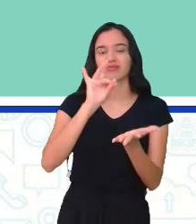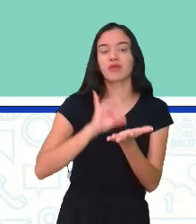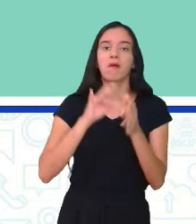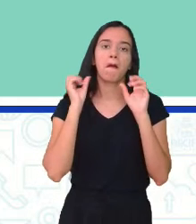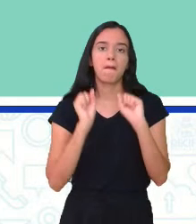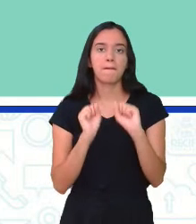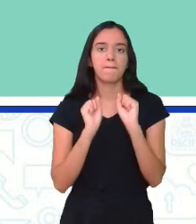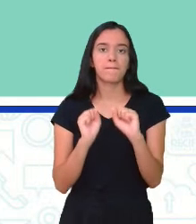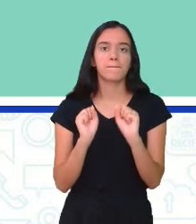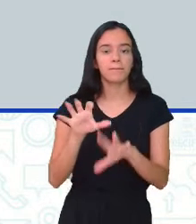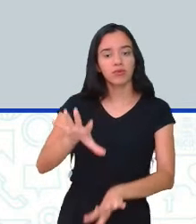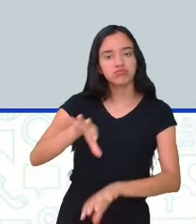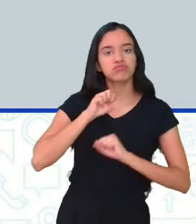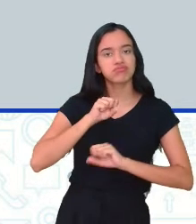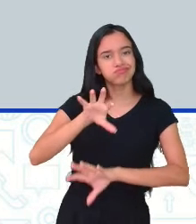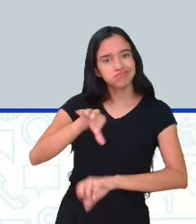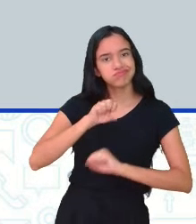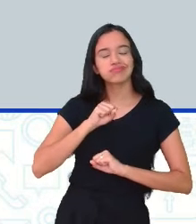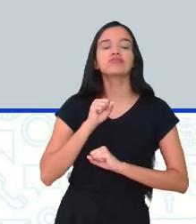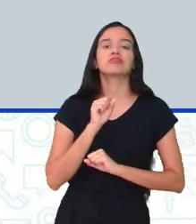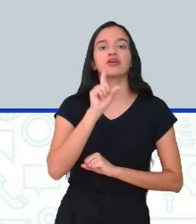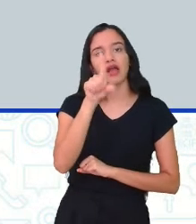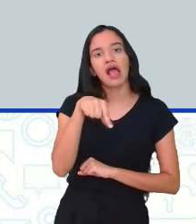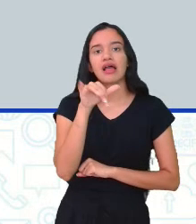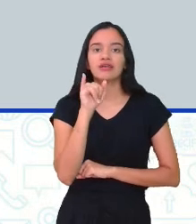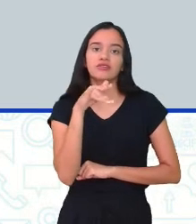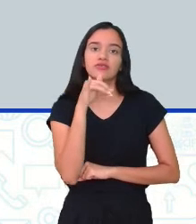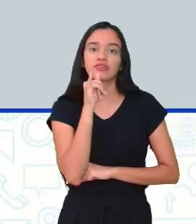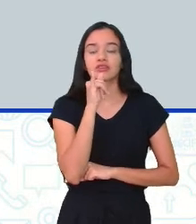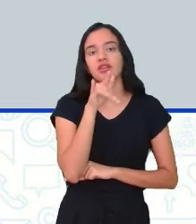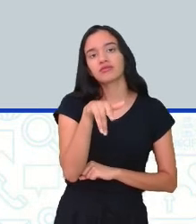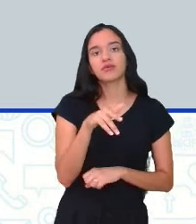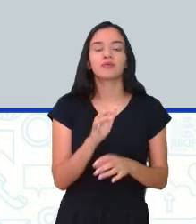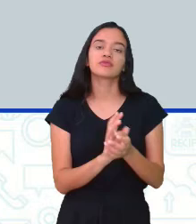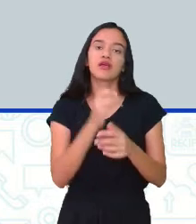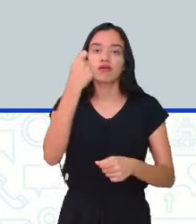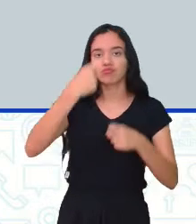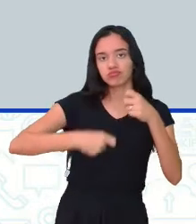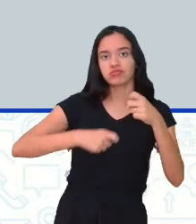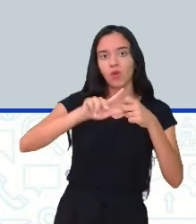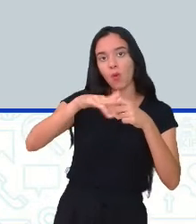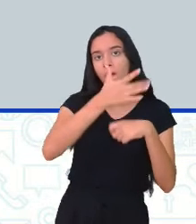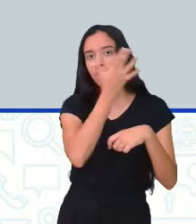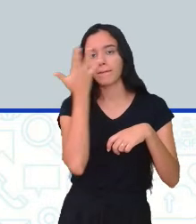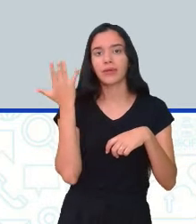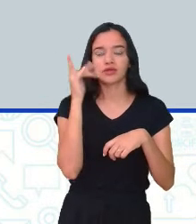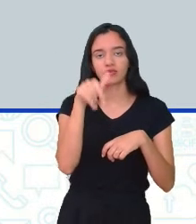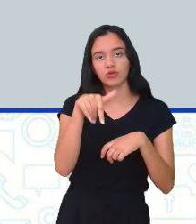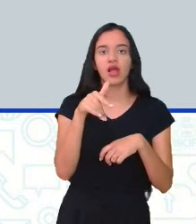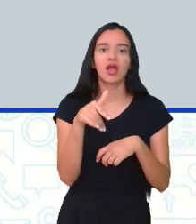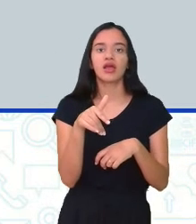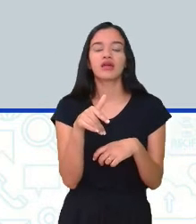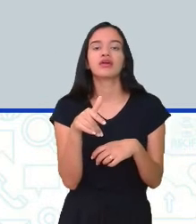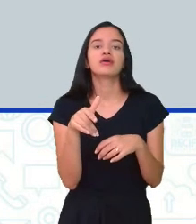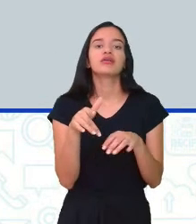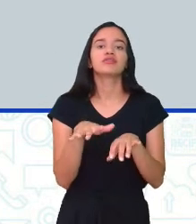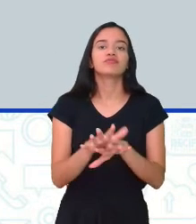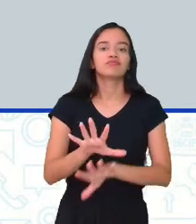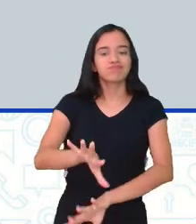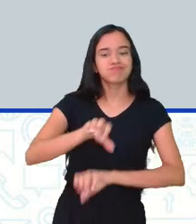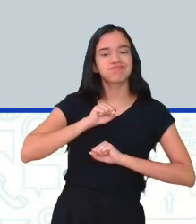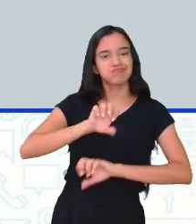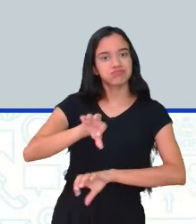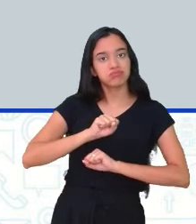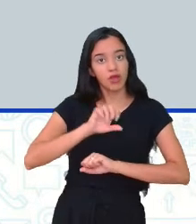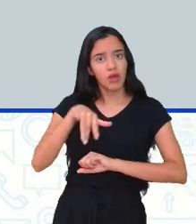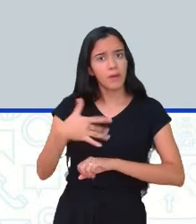você pode estar afetado quando, se você tiver relação sexual com uma pessoa que estiver infectada.